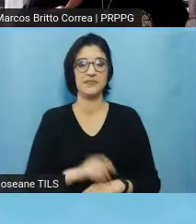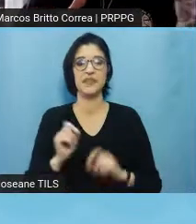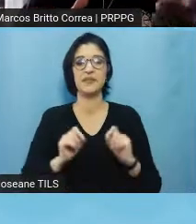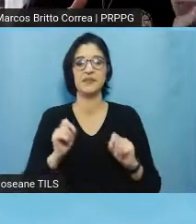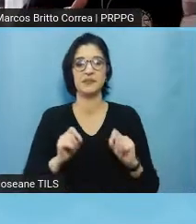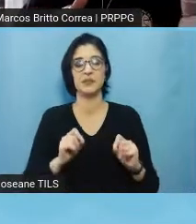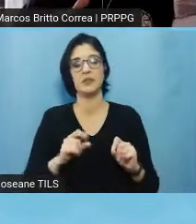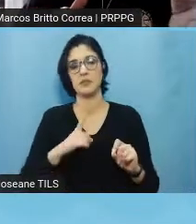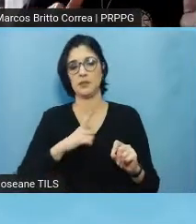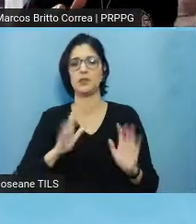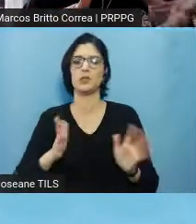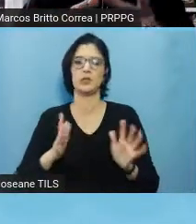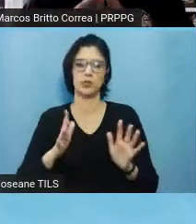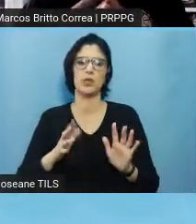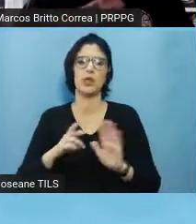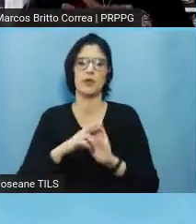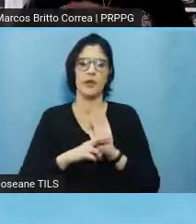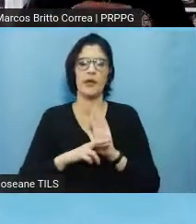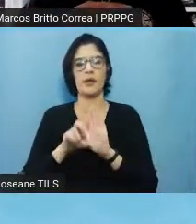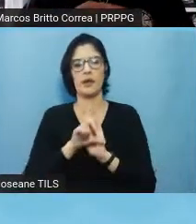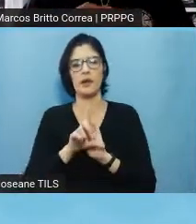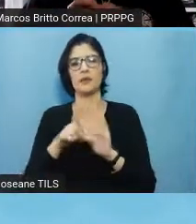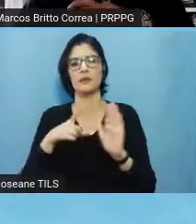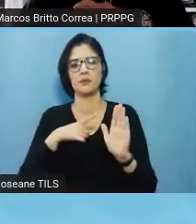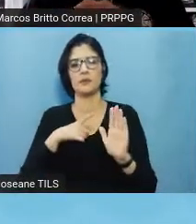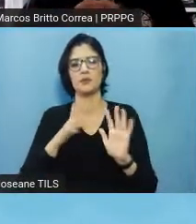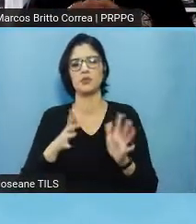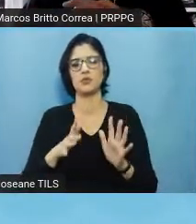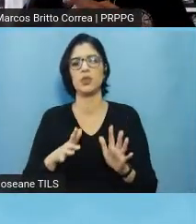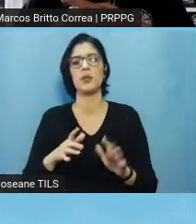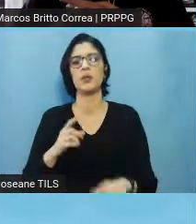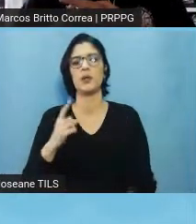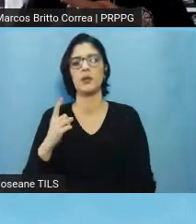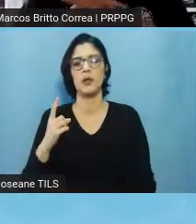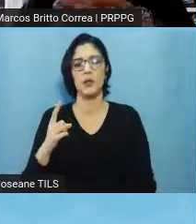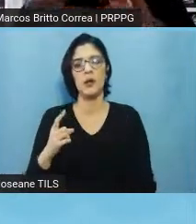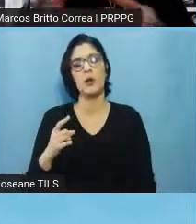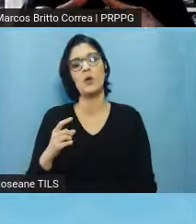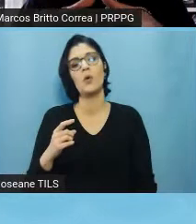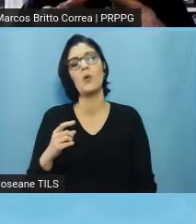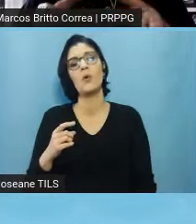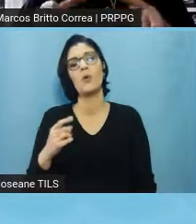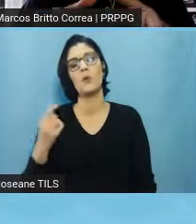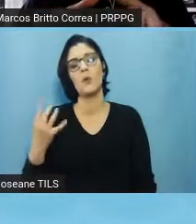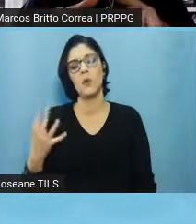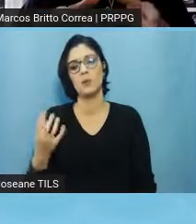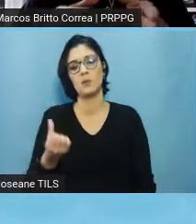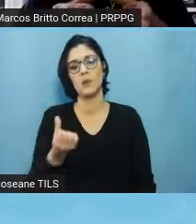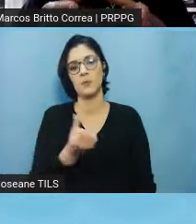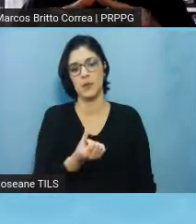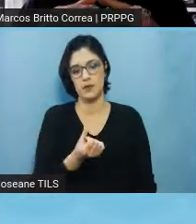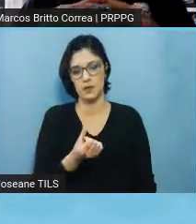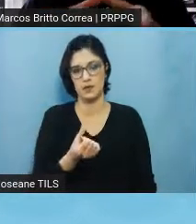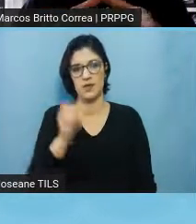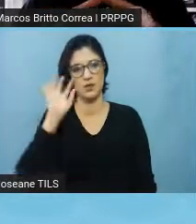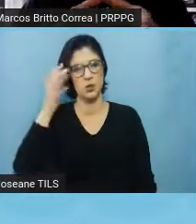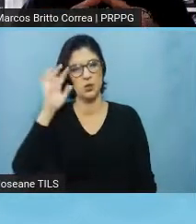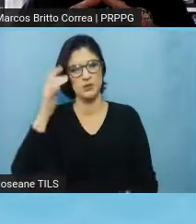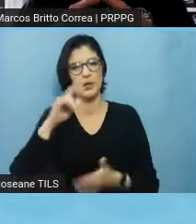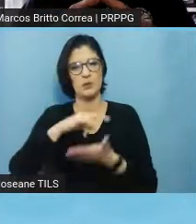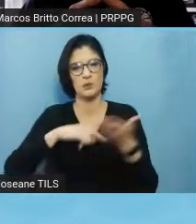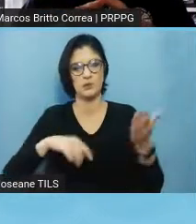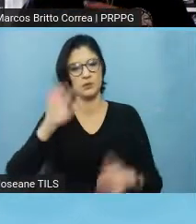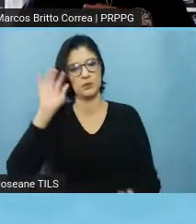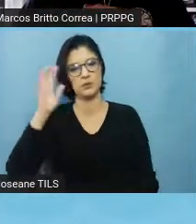resoluções, das principais resoluções, né, 466 de 2012, qualquer projeto, né, que envolva seres